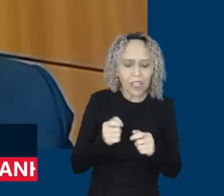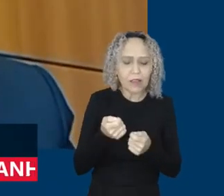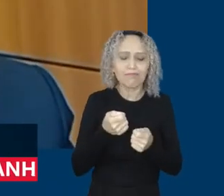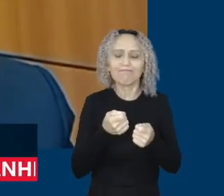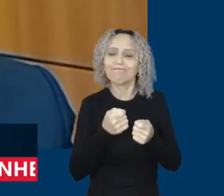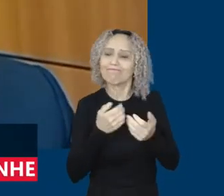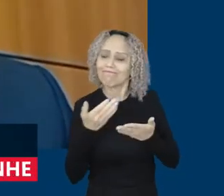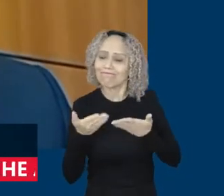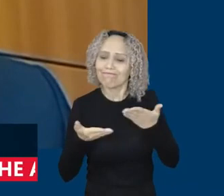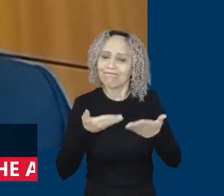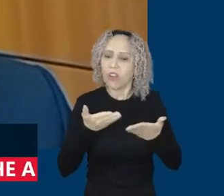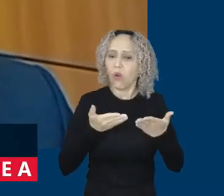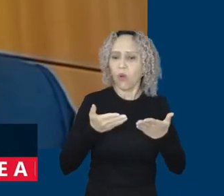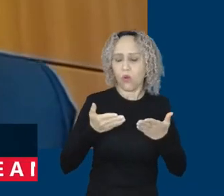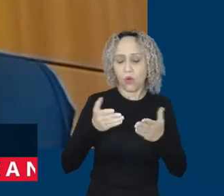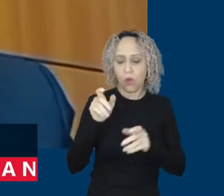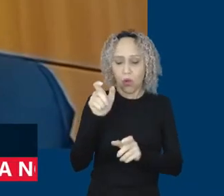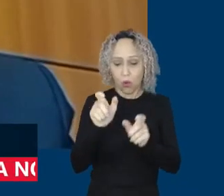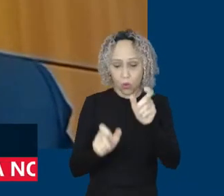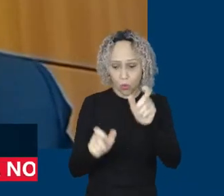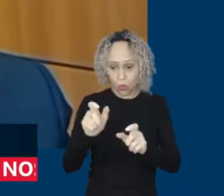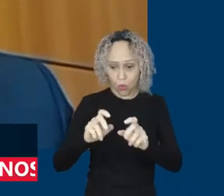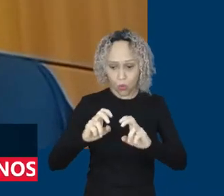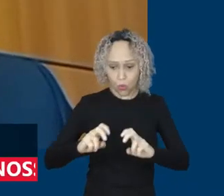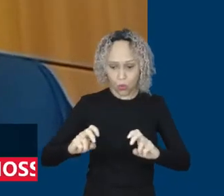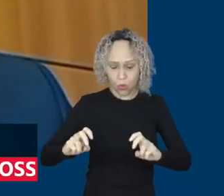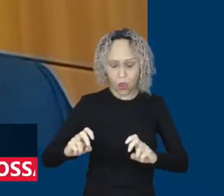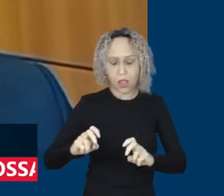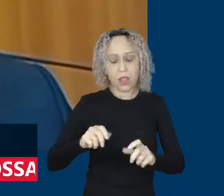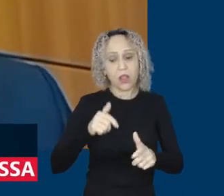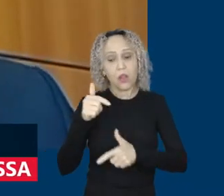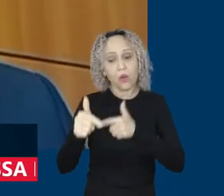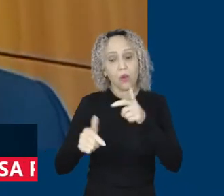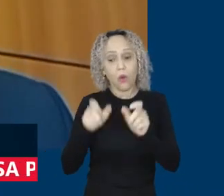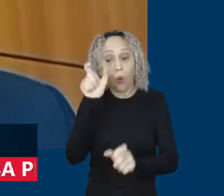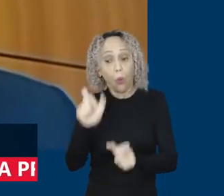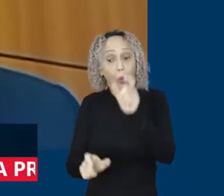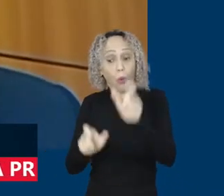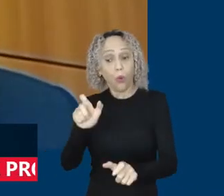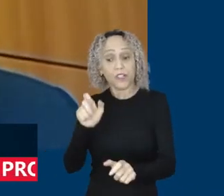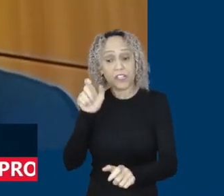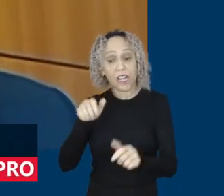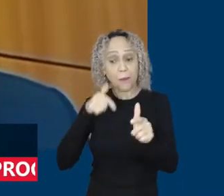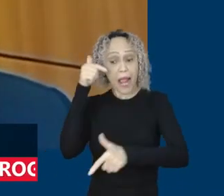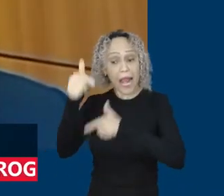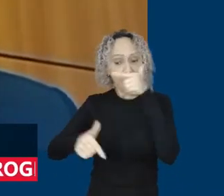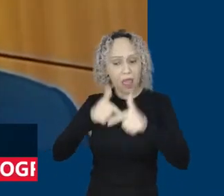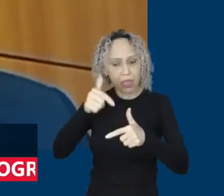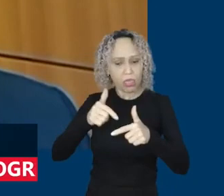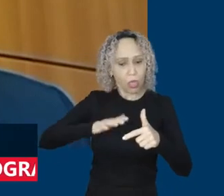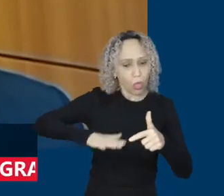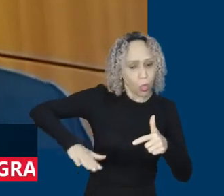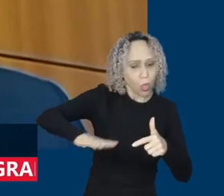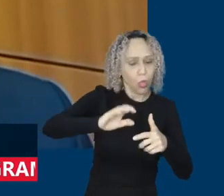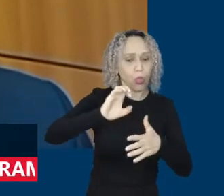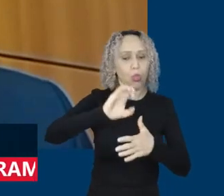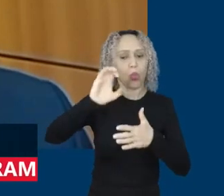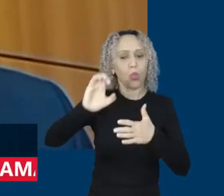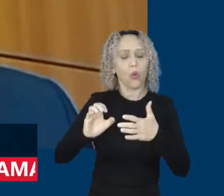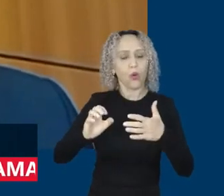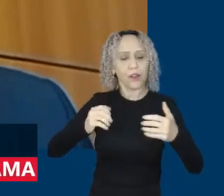trabalhadores sentando na mesa também, ter o debate do financiamento dessas categorias.